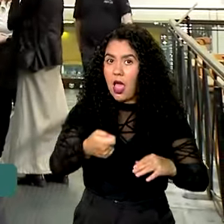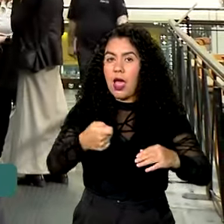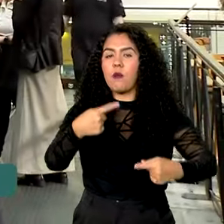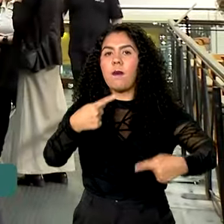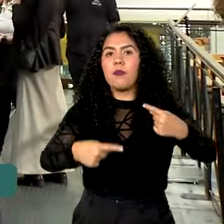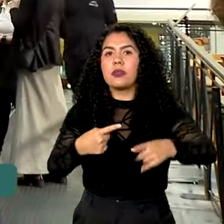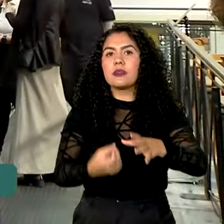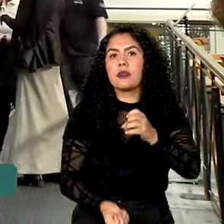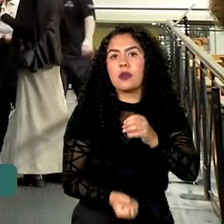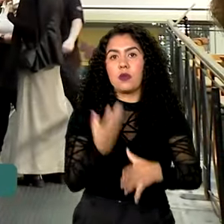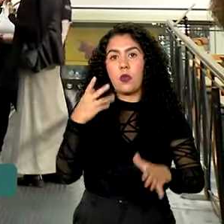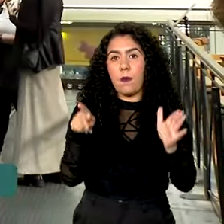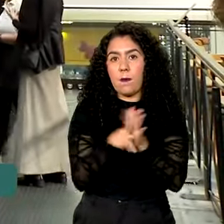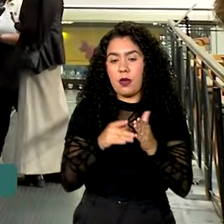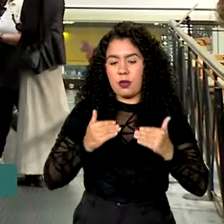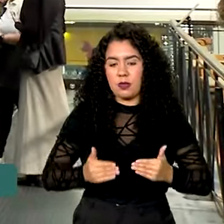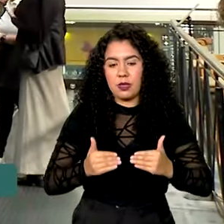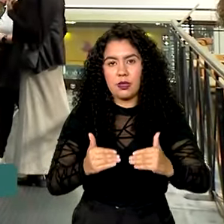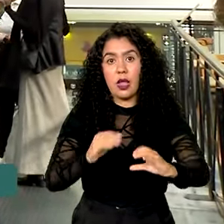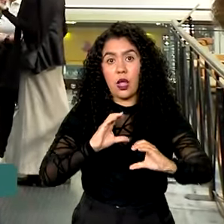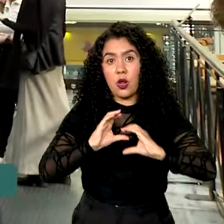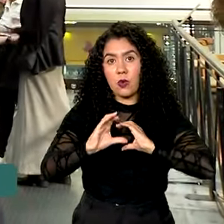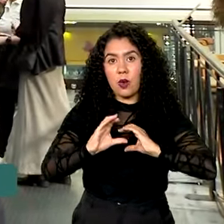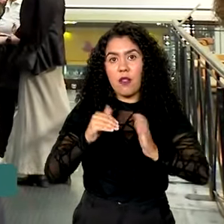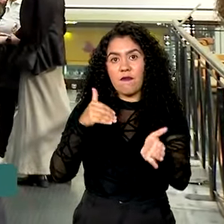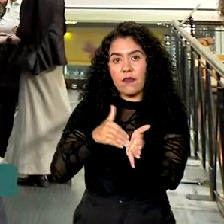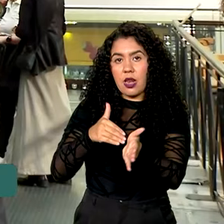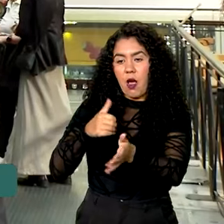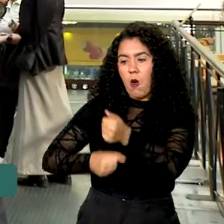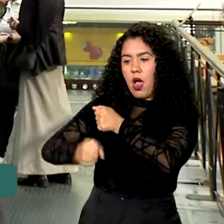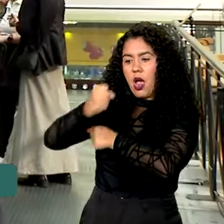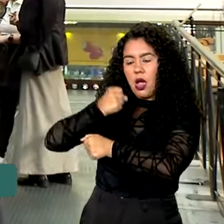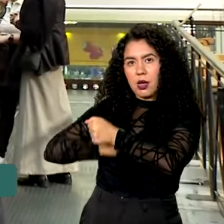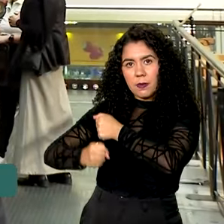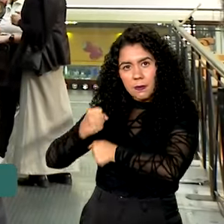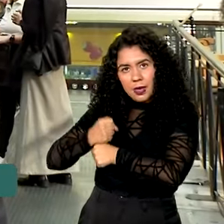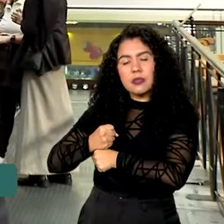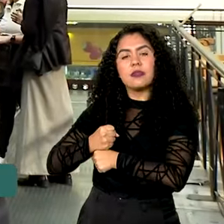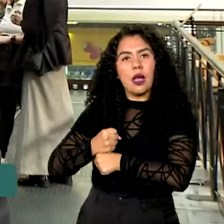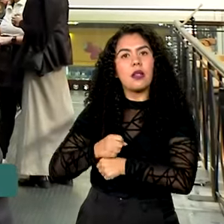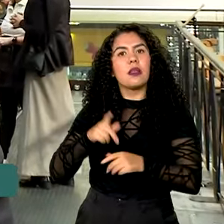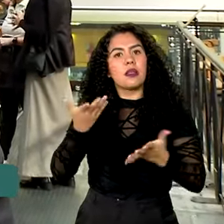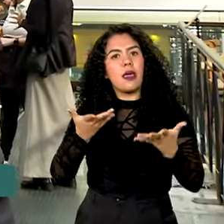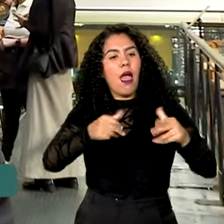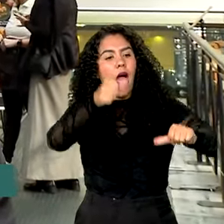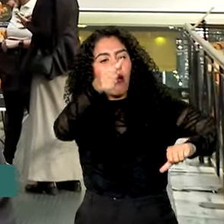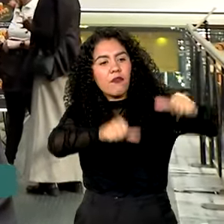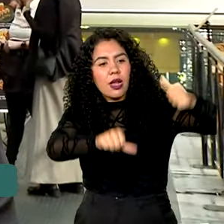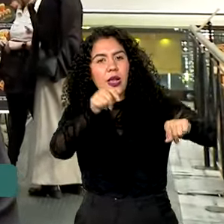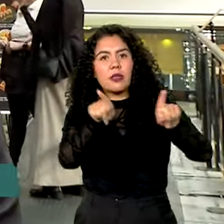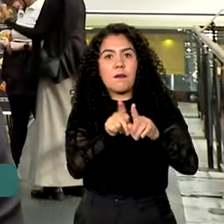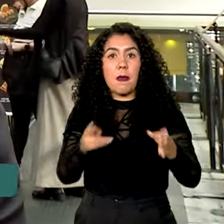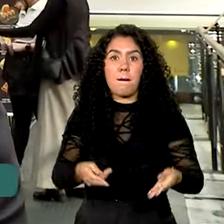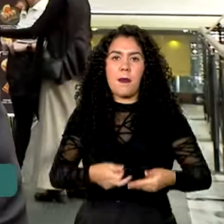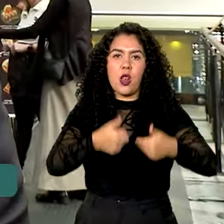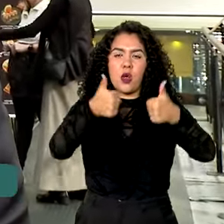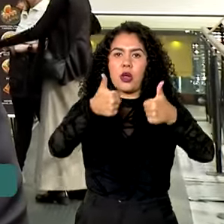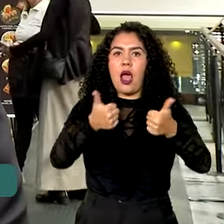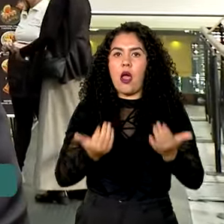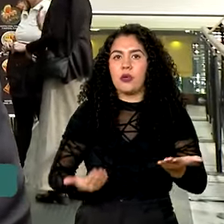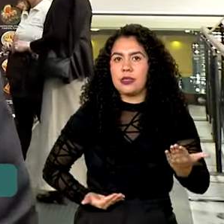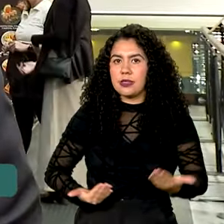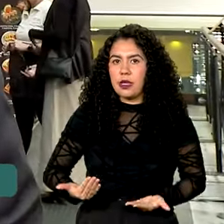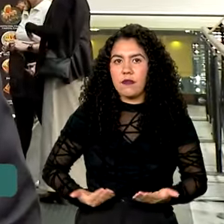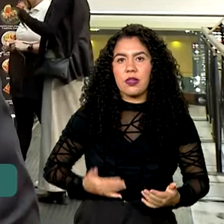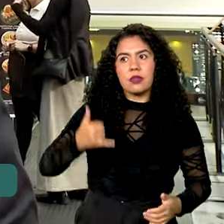implantada pelo Ministério das Comunicações, final do ano passado, de avaliação e melhoria da qualidade do serviço de telefonia celular em todo o